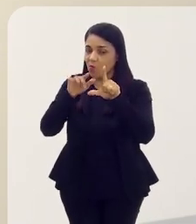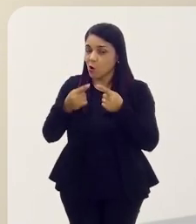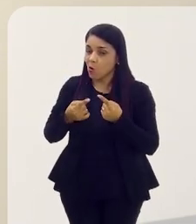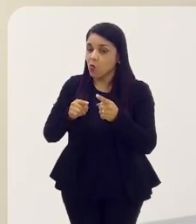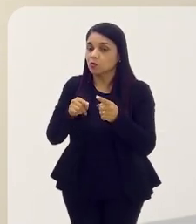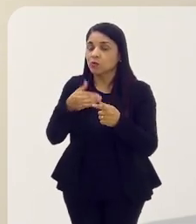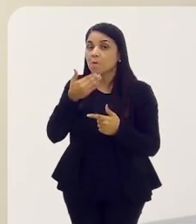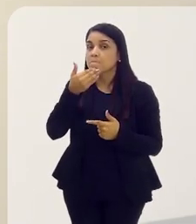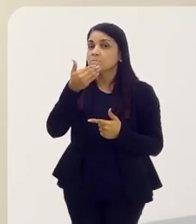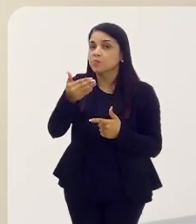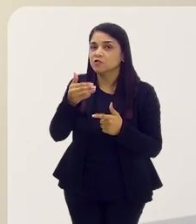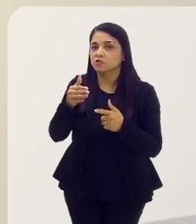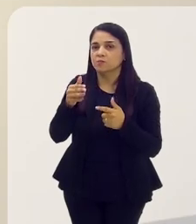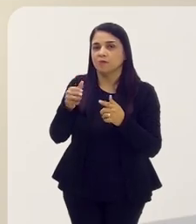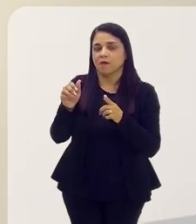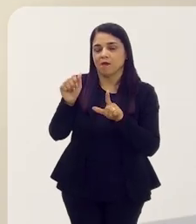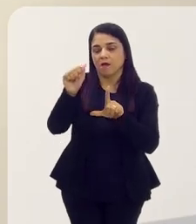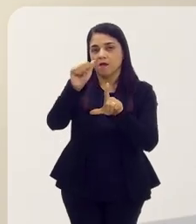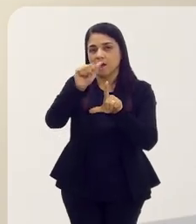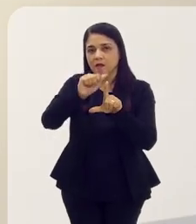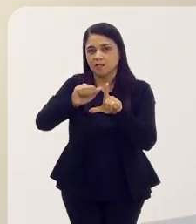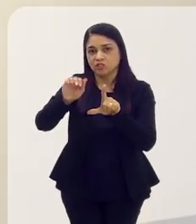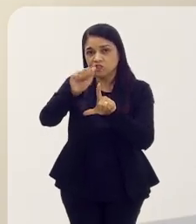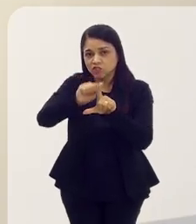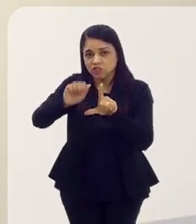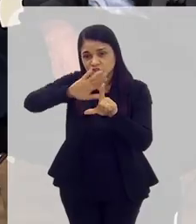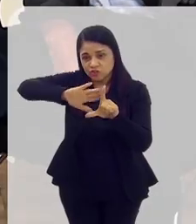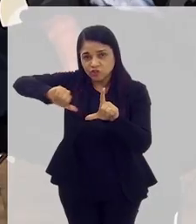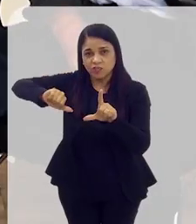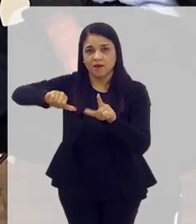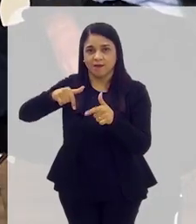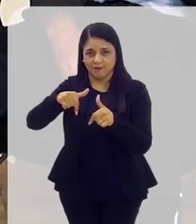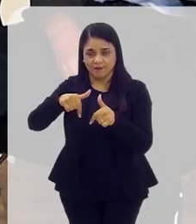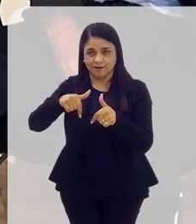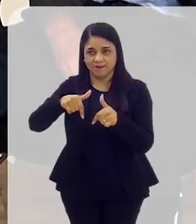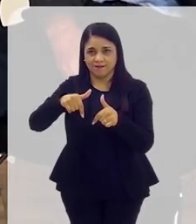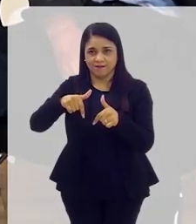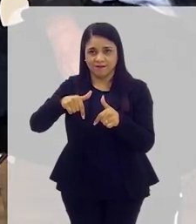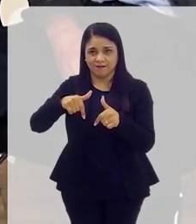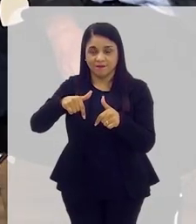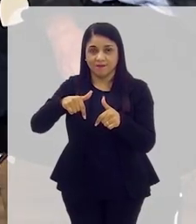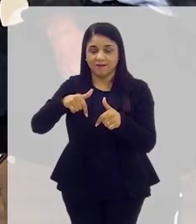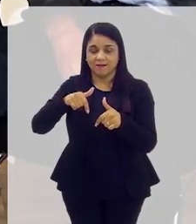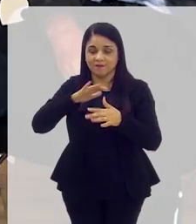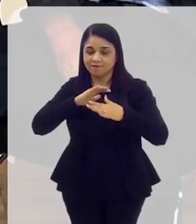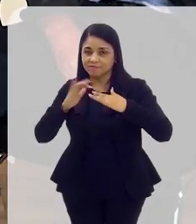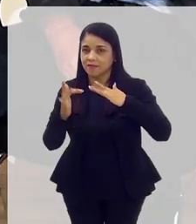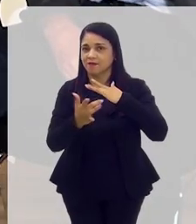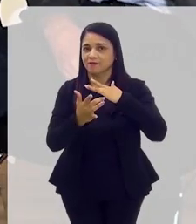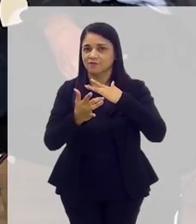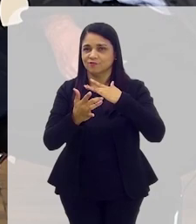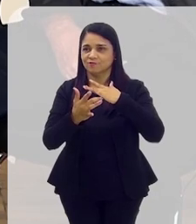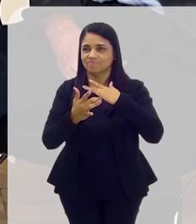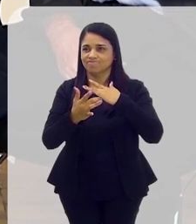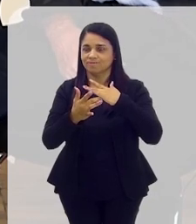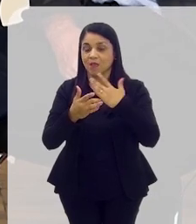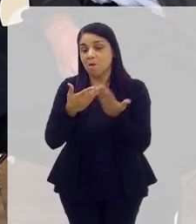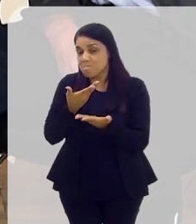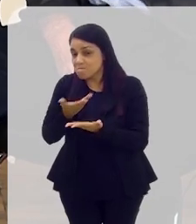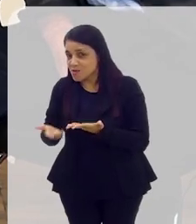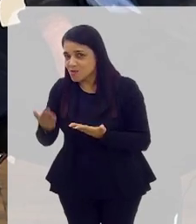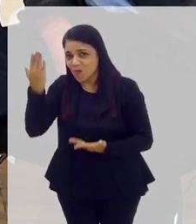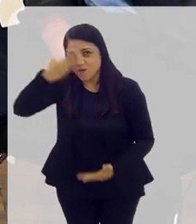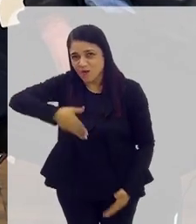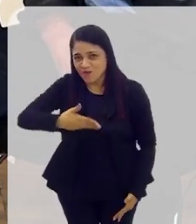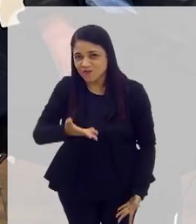plataforma é pedir para excluir da rede. Aí muita gente fica preocupada. Bom, se excluiu da rede,